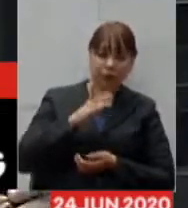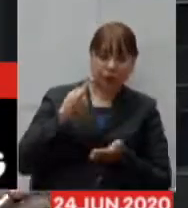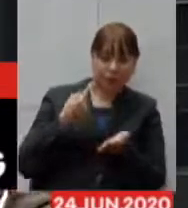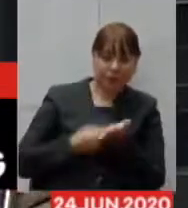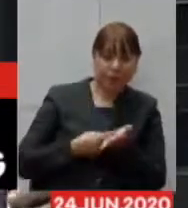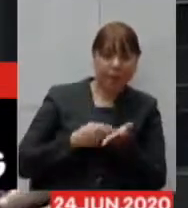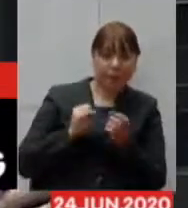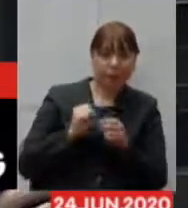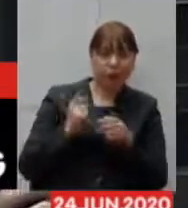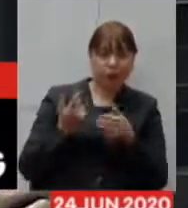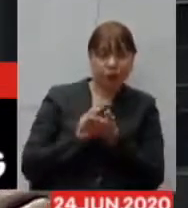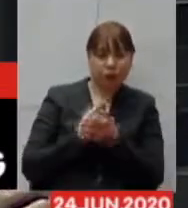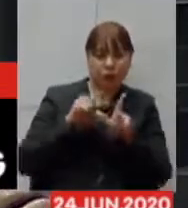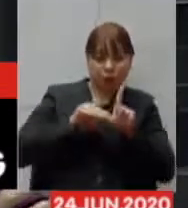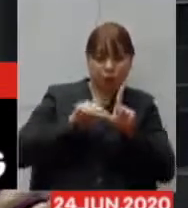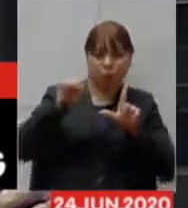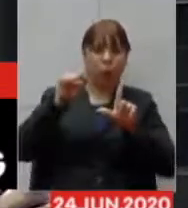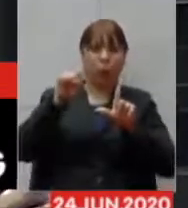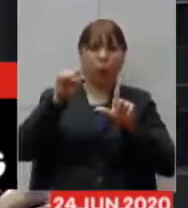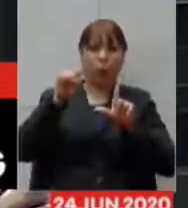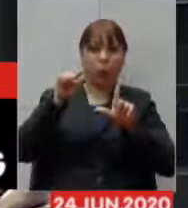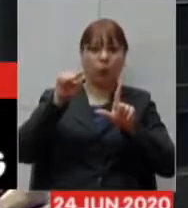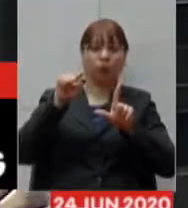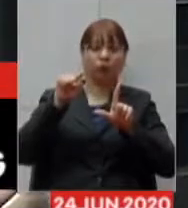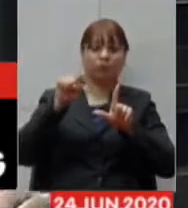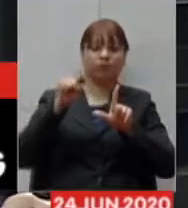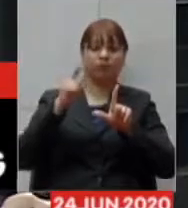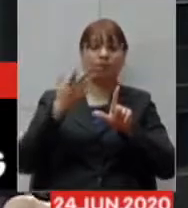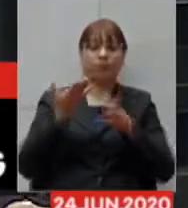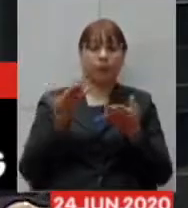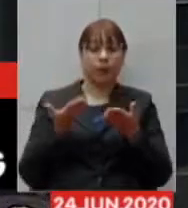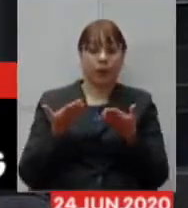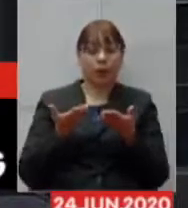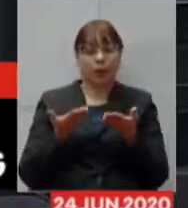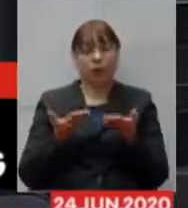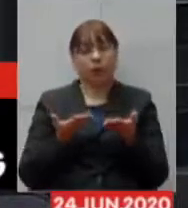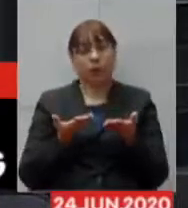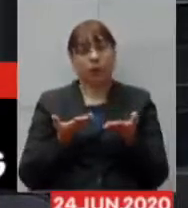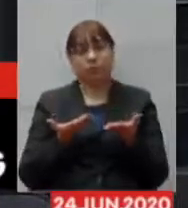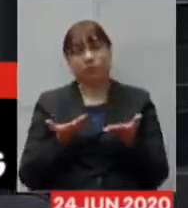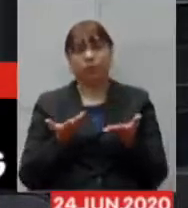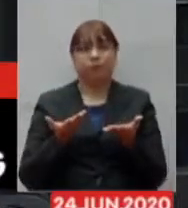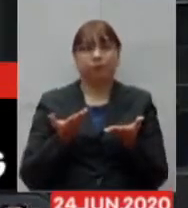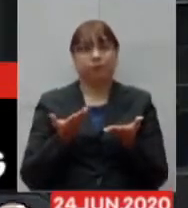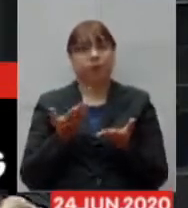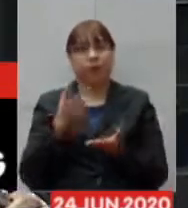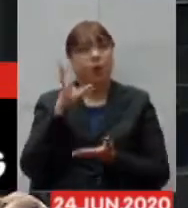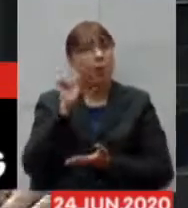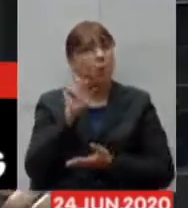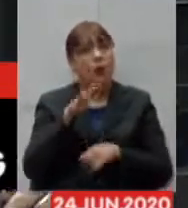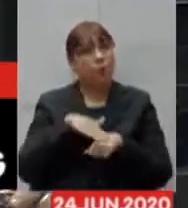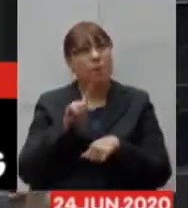e agora o novo pico não se prevê mais 13 mil